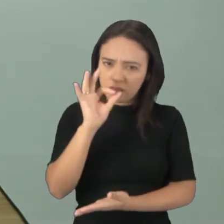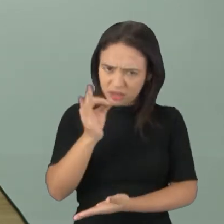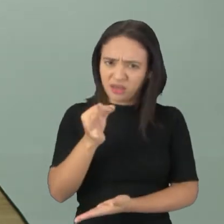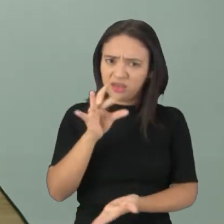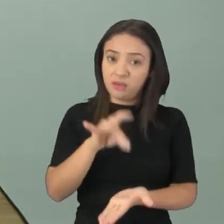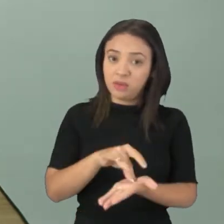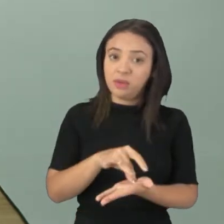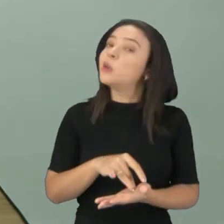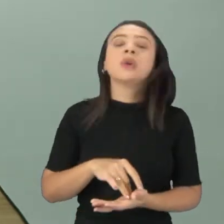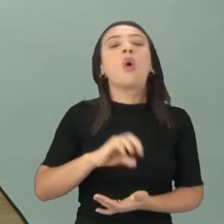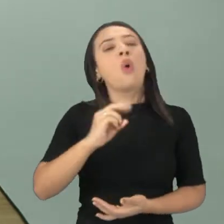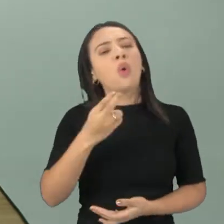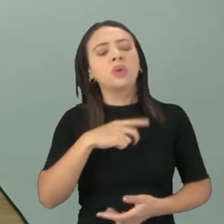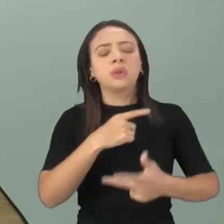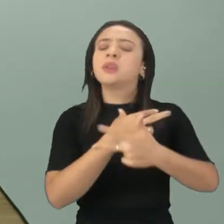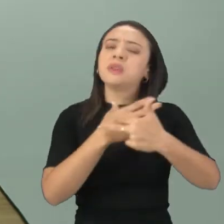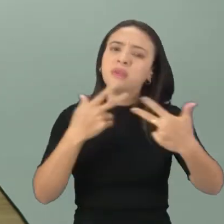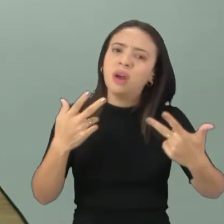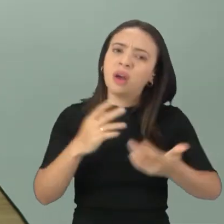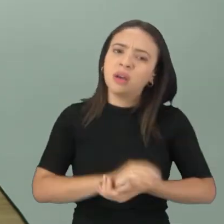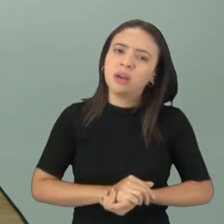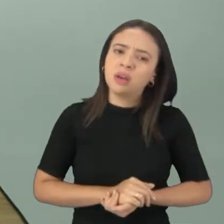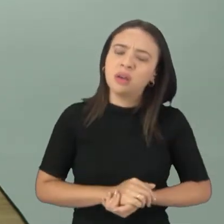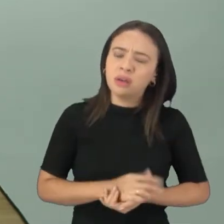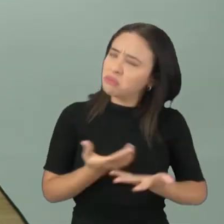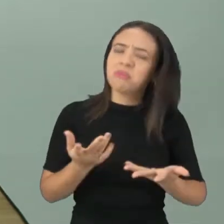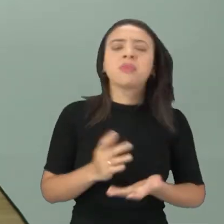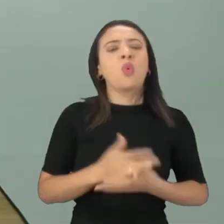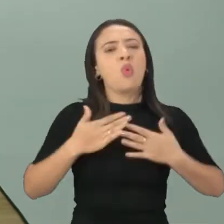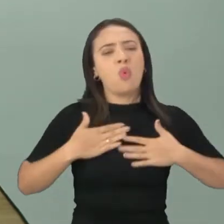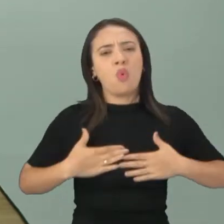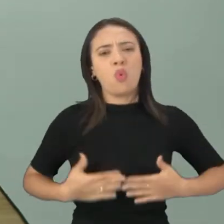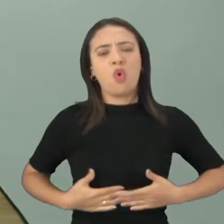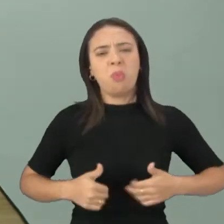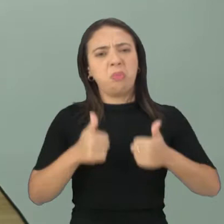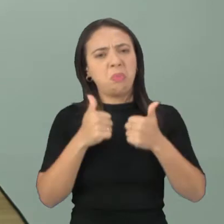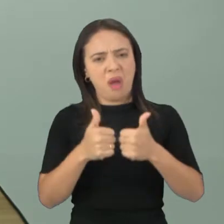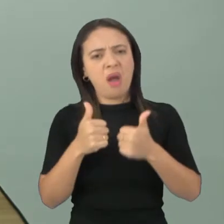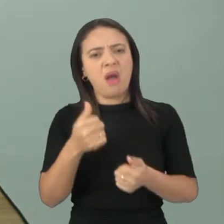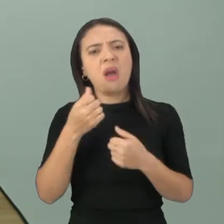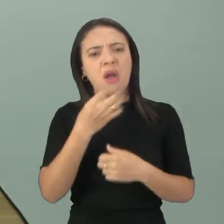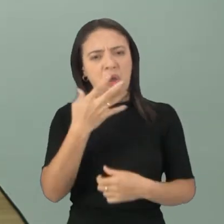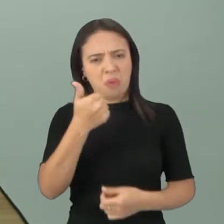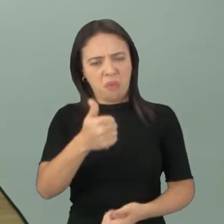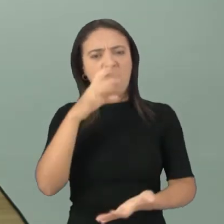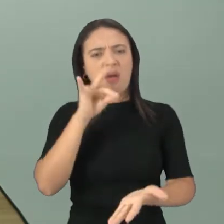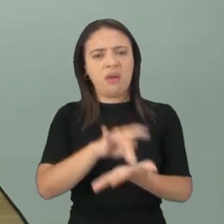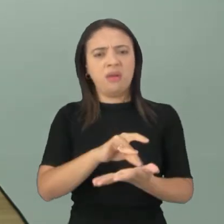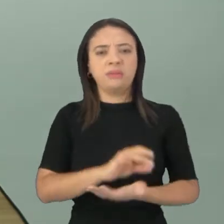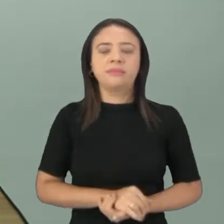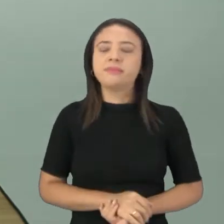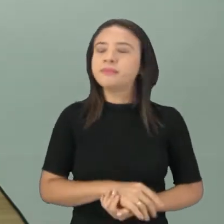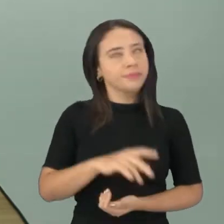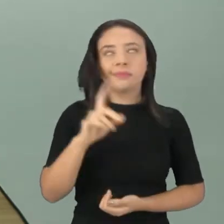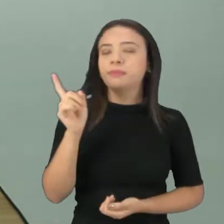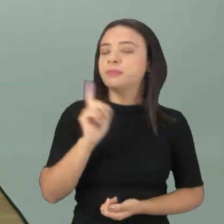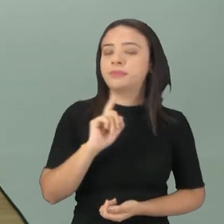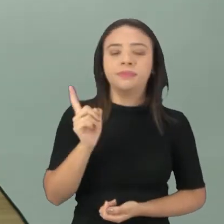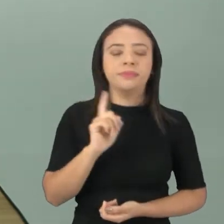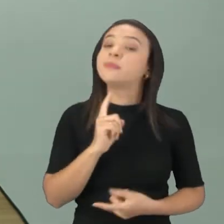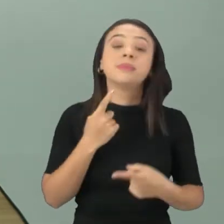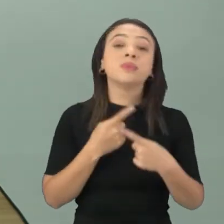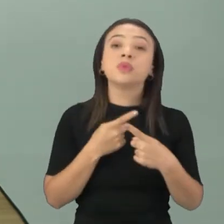Ela tem variedade? Ela vai suprir toda necessidade do corpo deles? Não, né? Porque